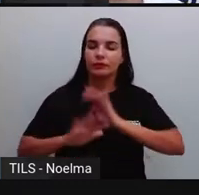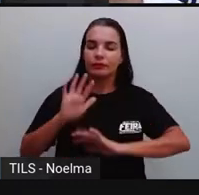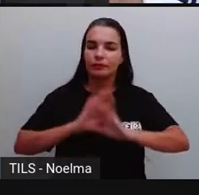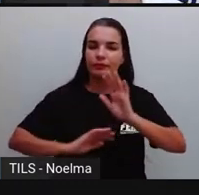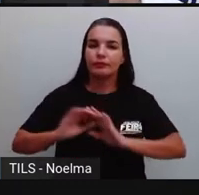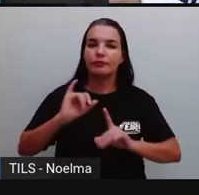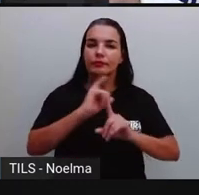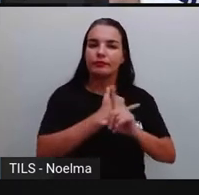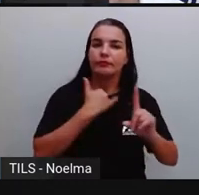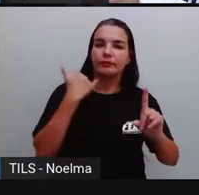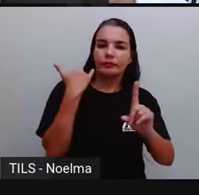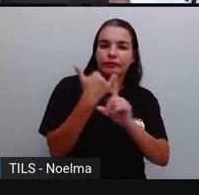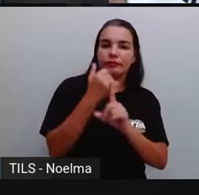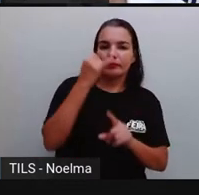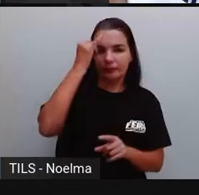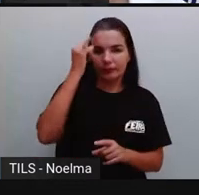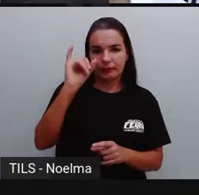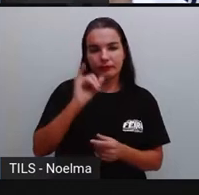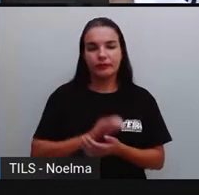diversos tipos de violência.